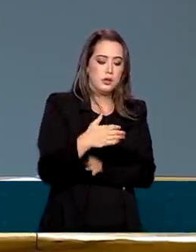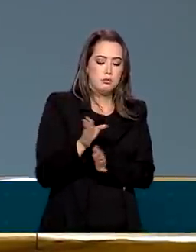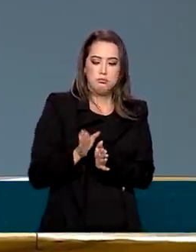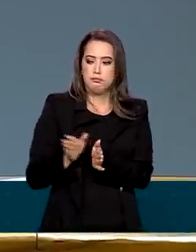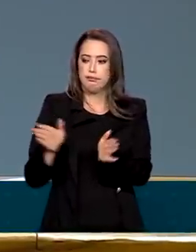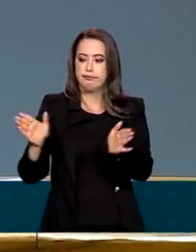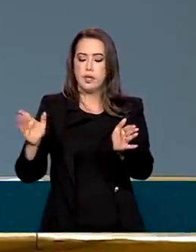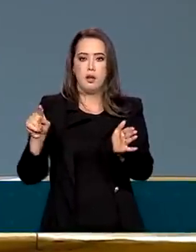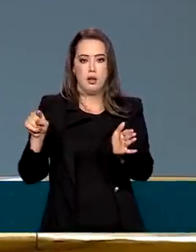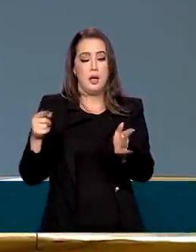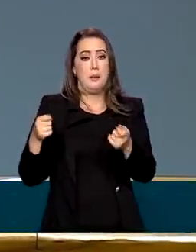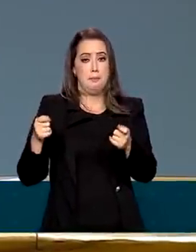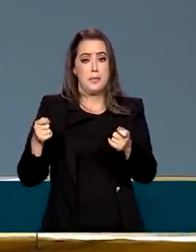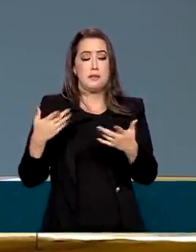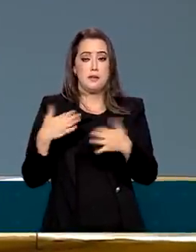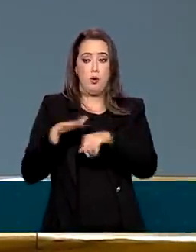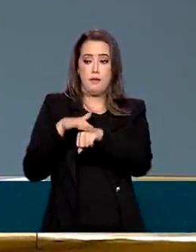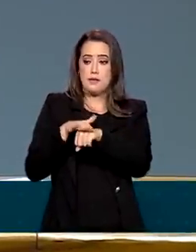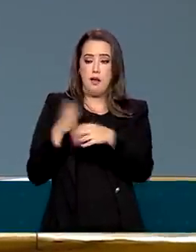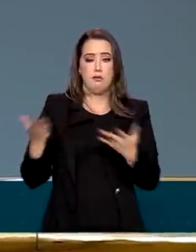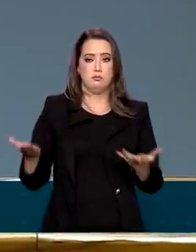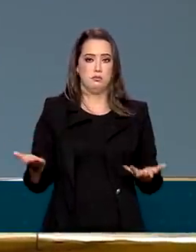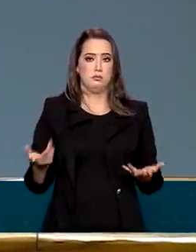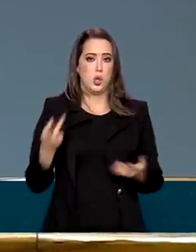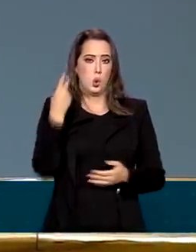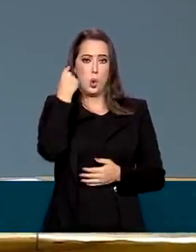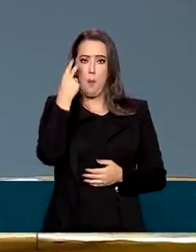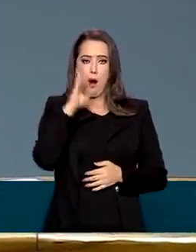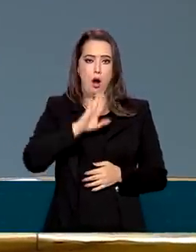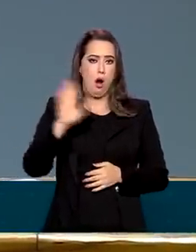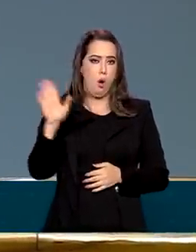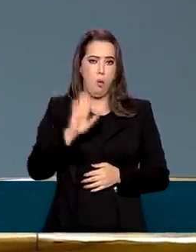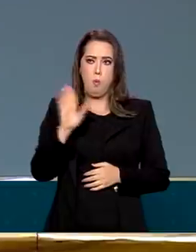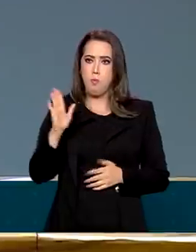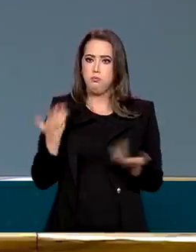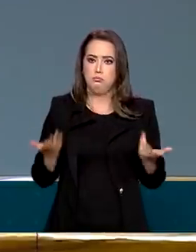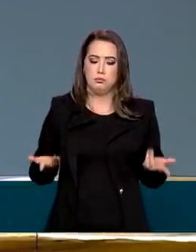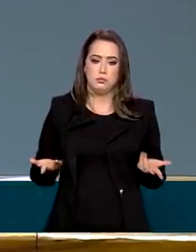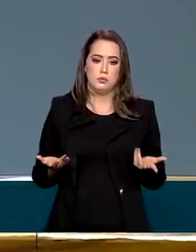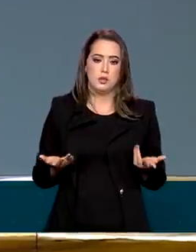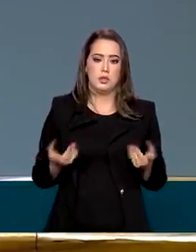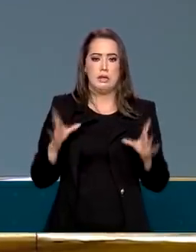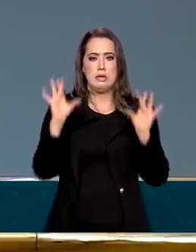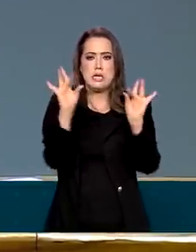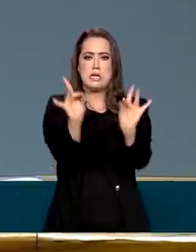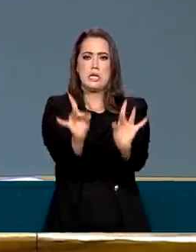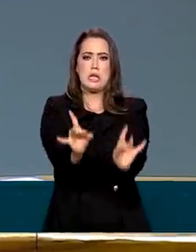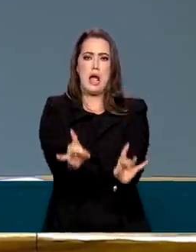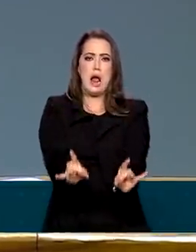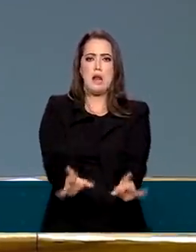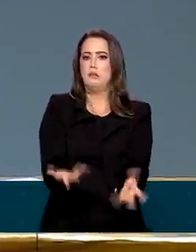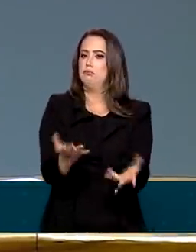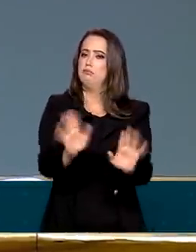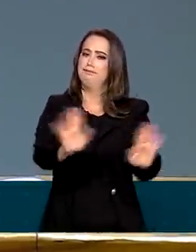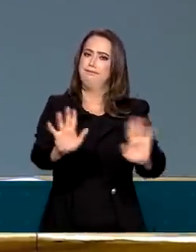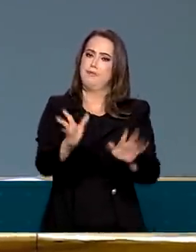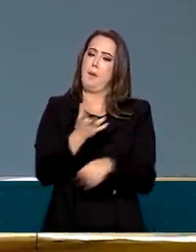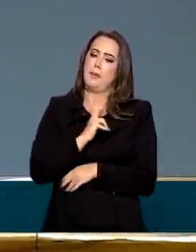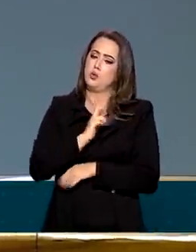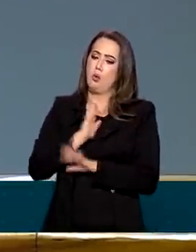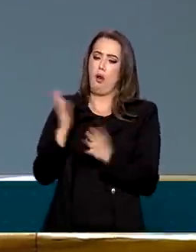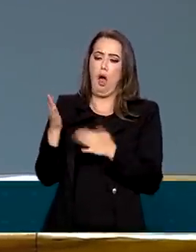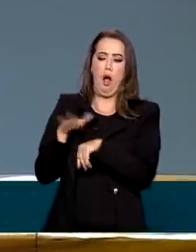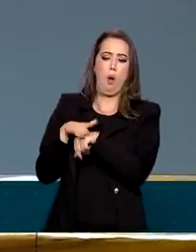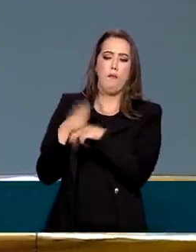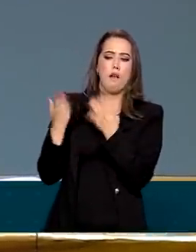resolve isso? Vamos conversar. Absolutamente, natural, arrasoável, ponto. Agora, detalhe de quem faz isso, não, isso é conversa nossa,